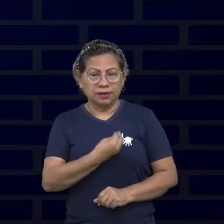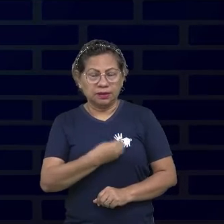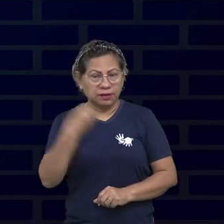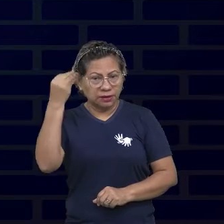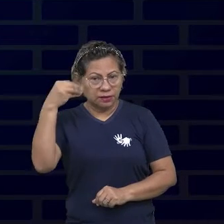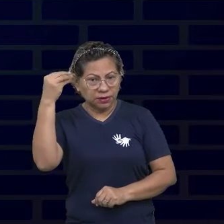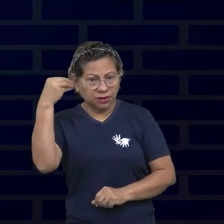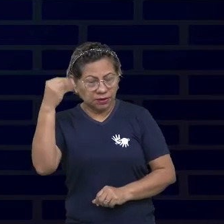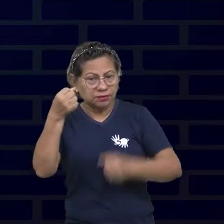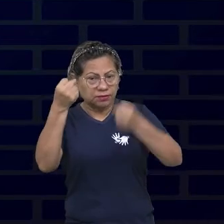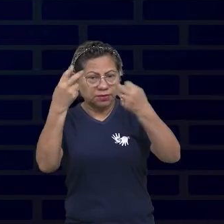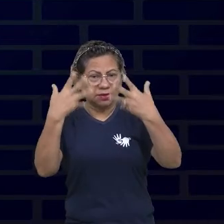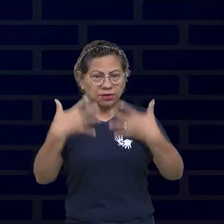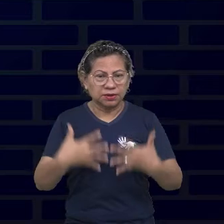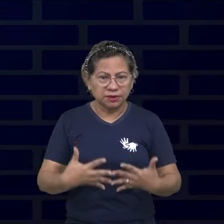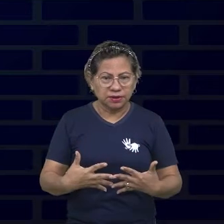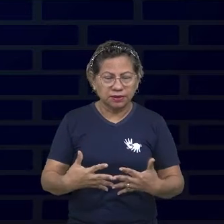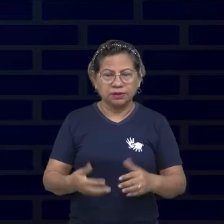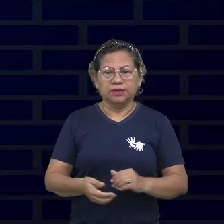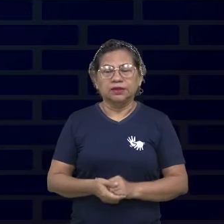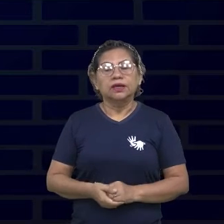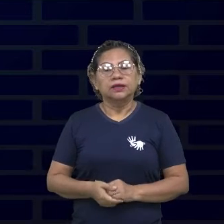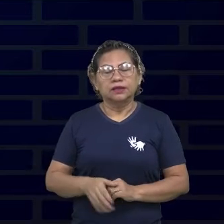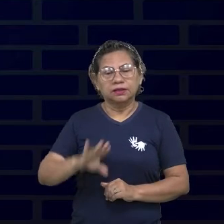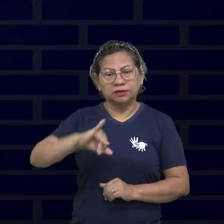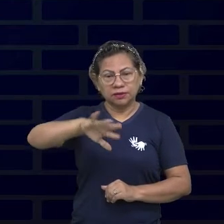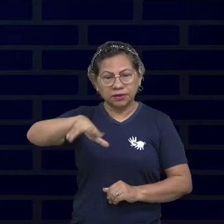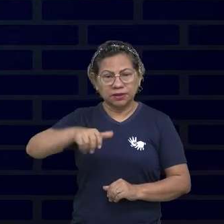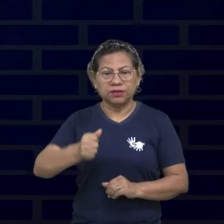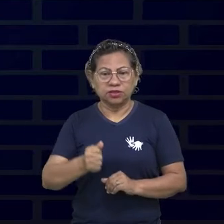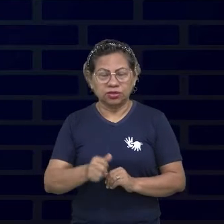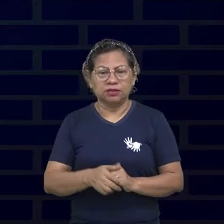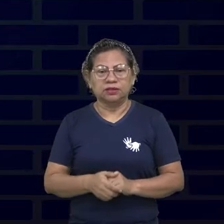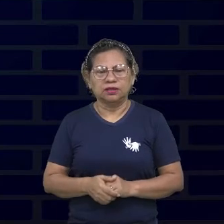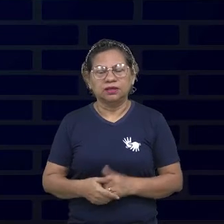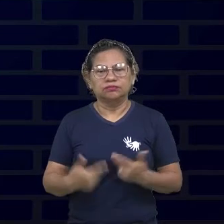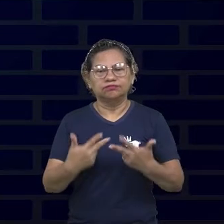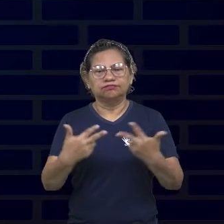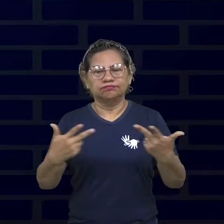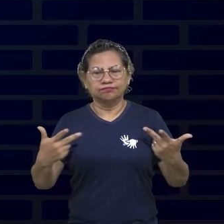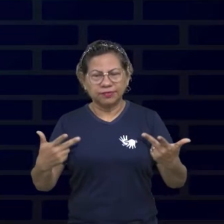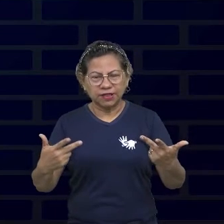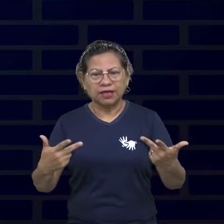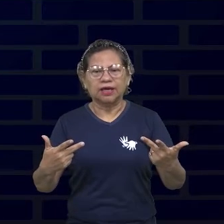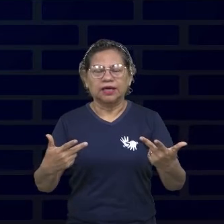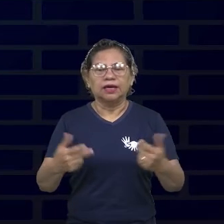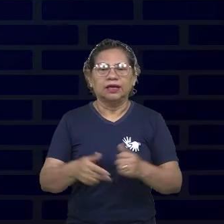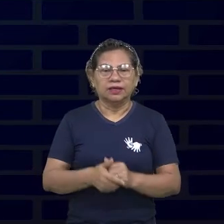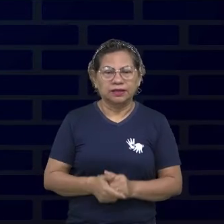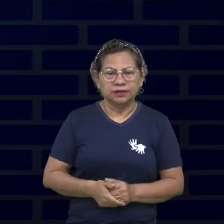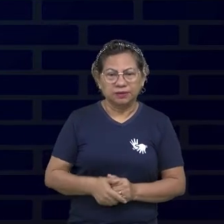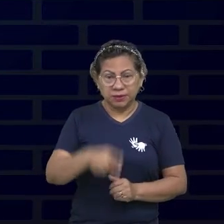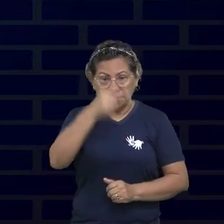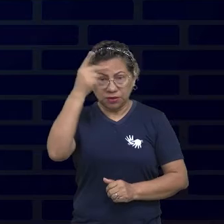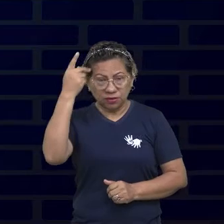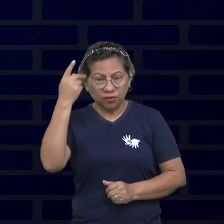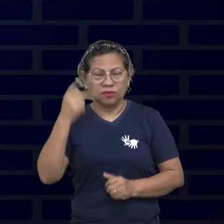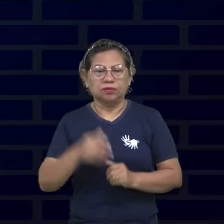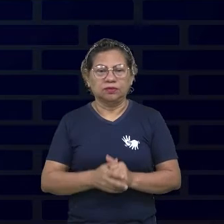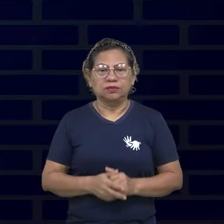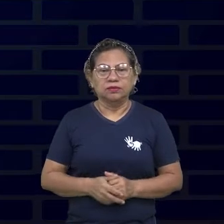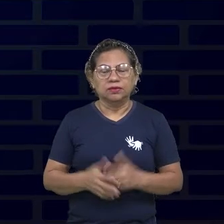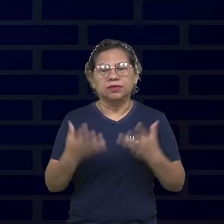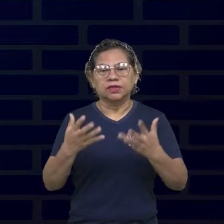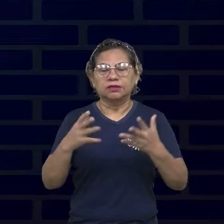concluí o meu ensino médio através da EJA, por várias questões, como acontece com milhares de brasileiros. Por questão de tempo, por ter que